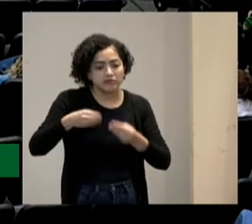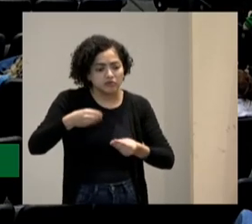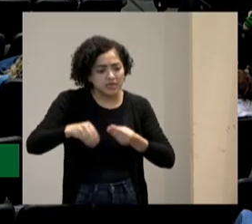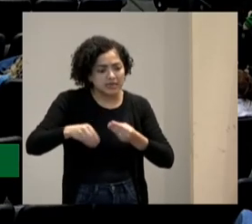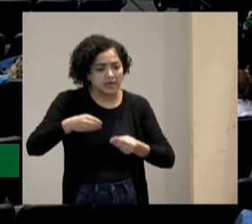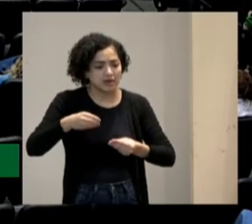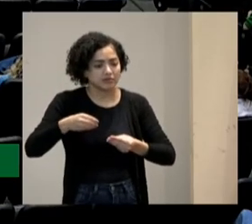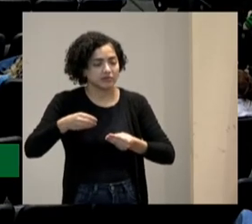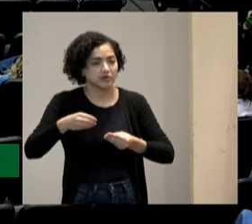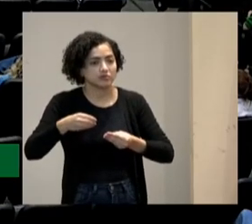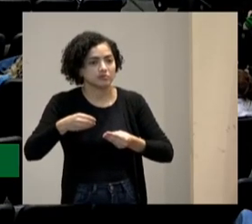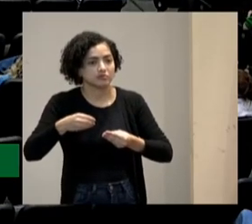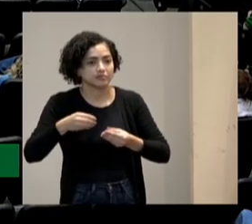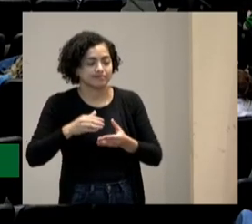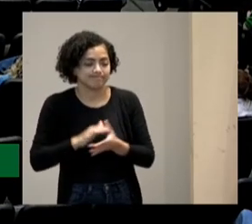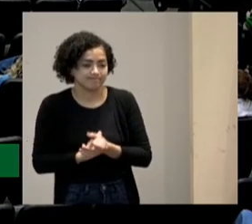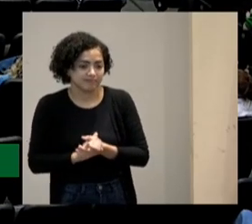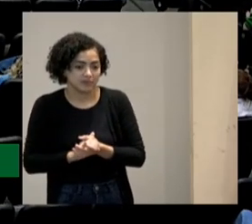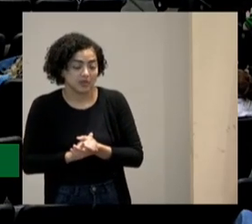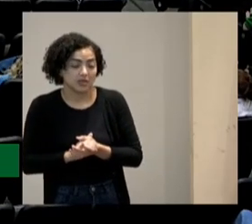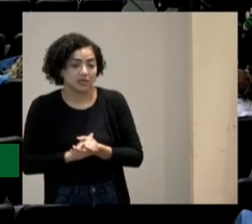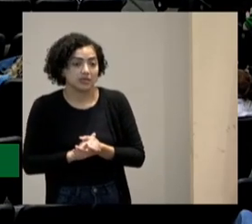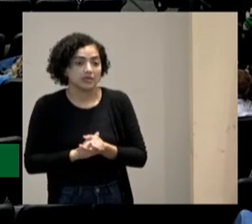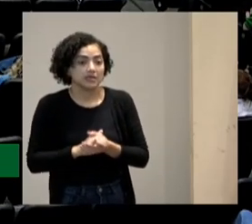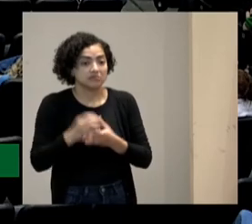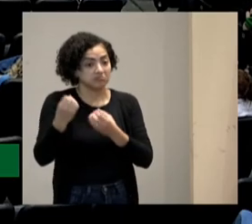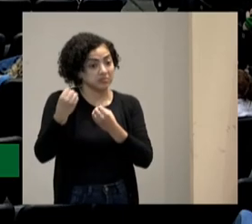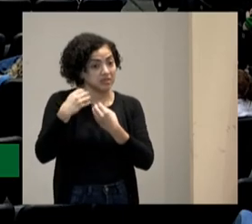e um brinde a Bené Brown por isso que me ensinou isso